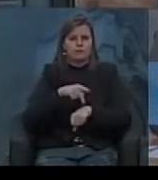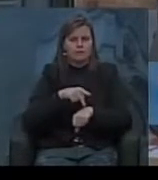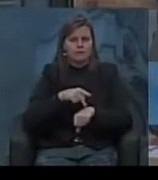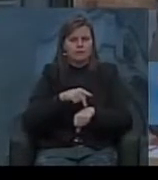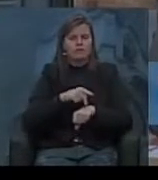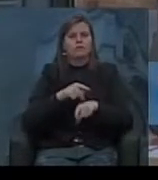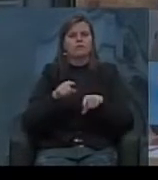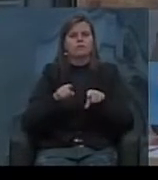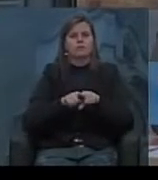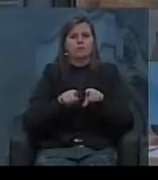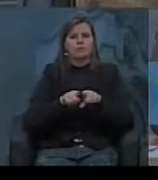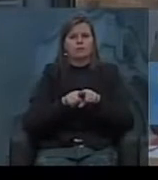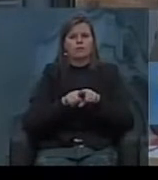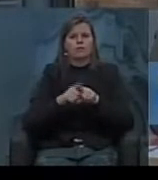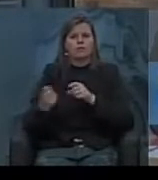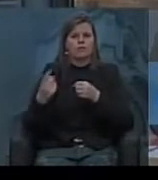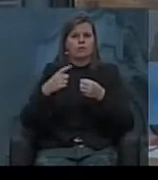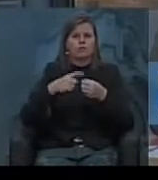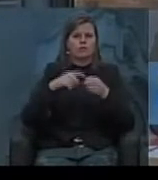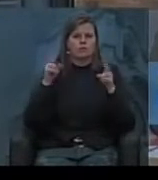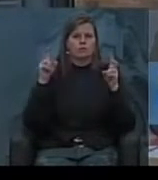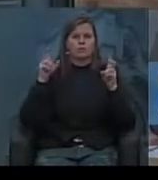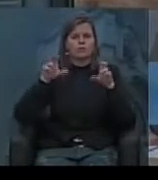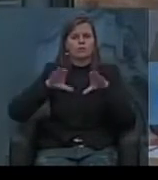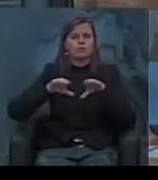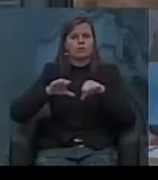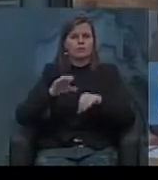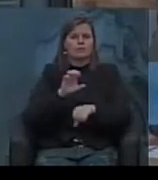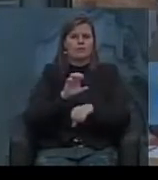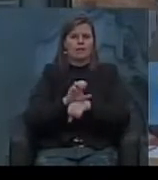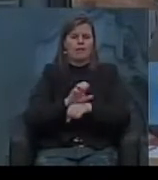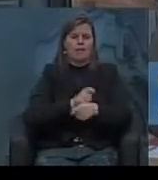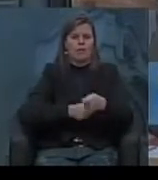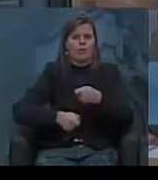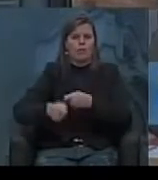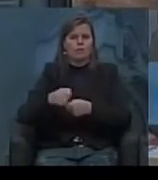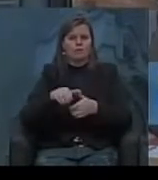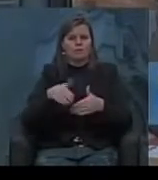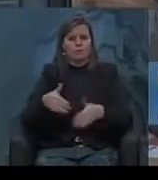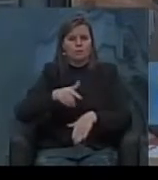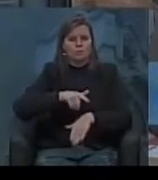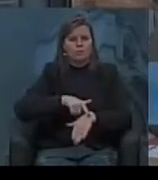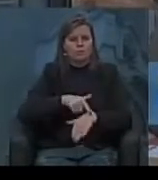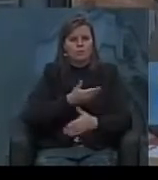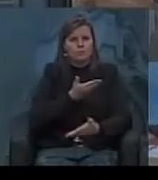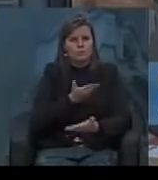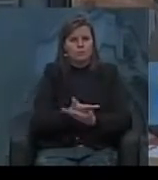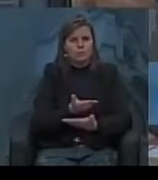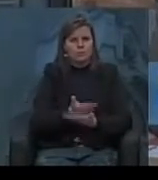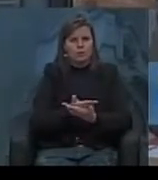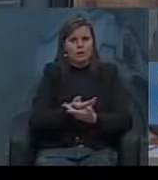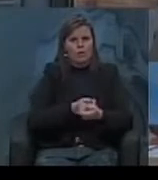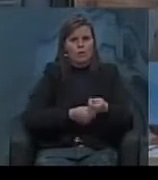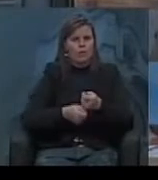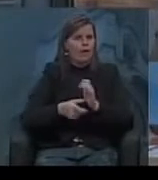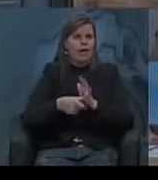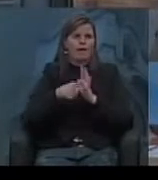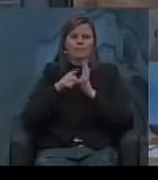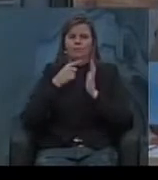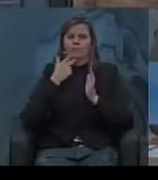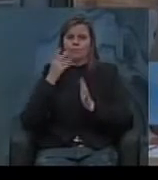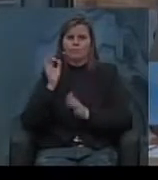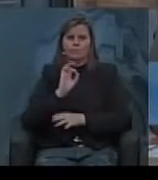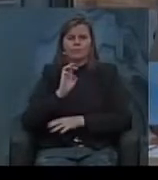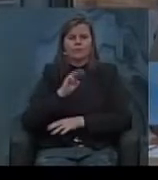Mas, de certa forma, a volta à questão da intervenção do Estado na economia. Então, na verdade, quando você estuda a economia... E antes eu não comentei também da questão